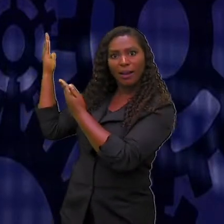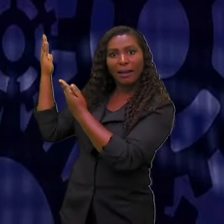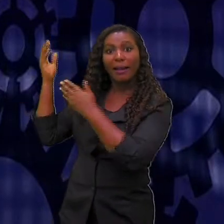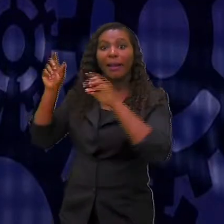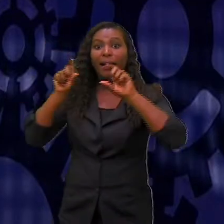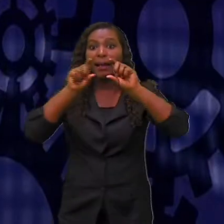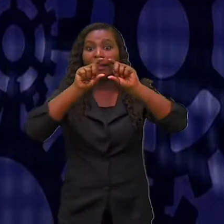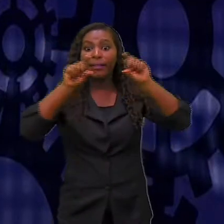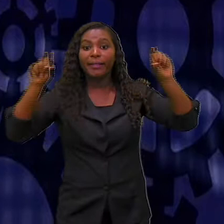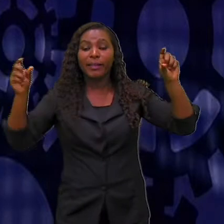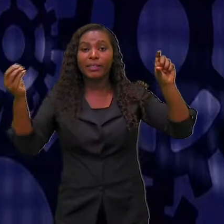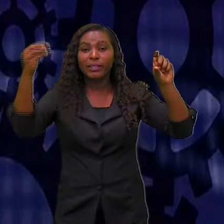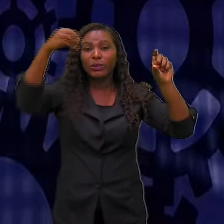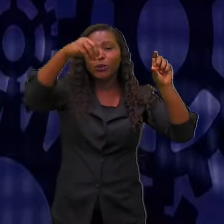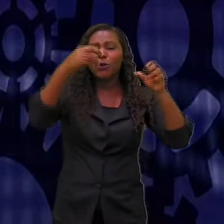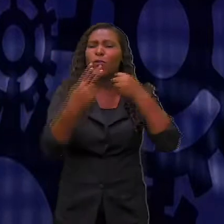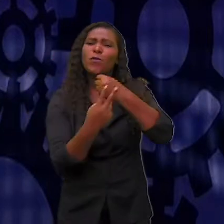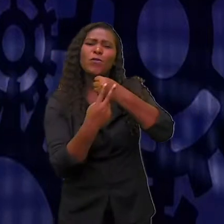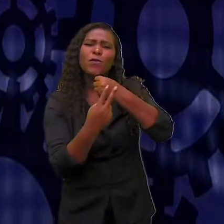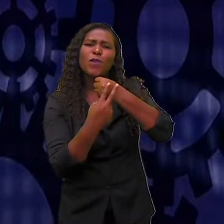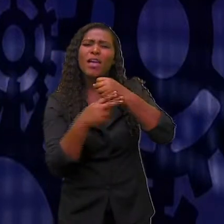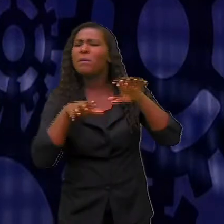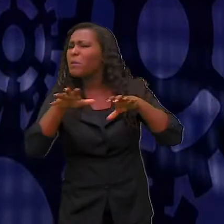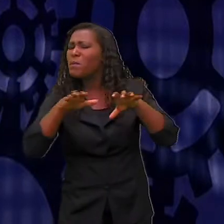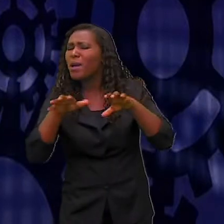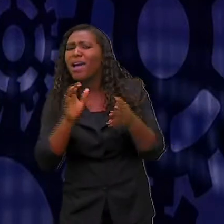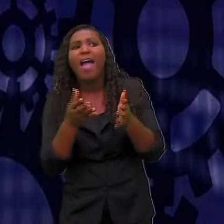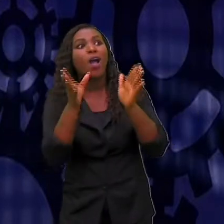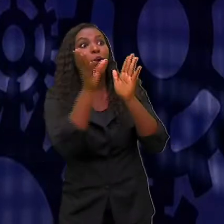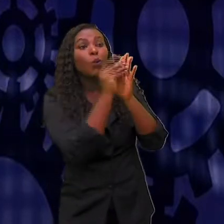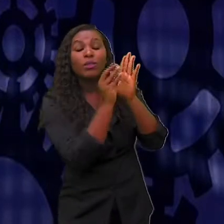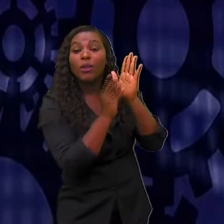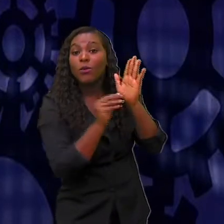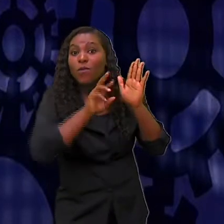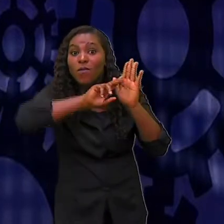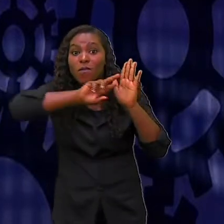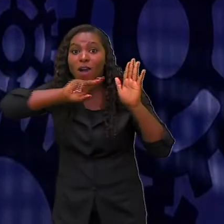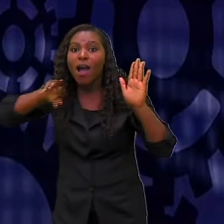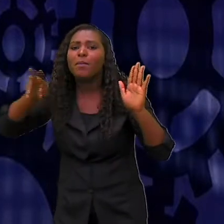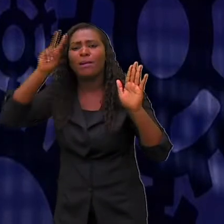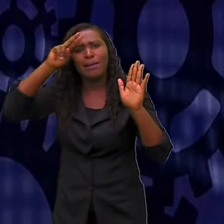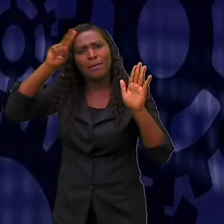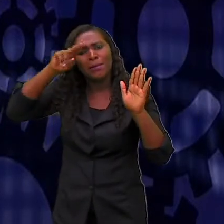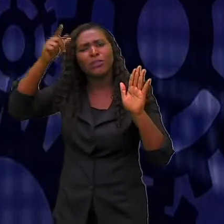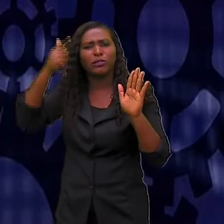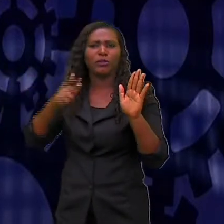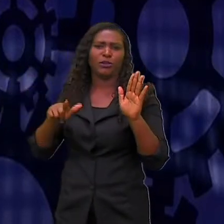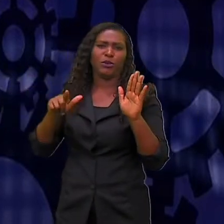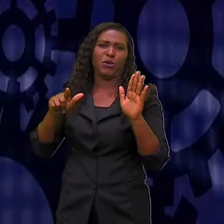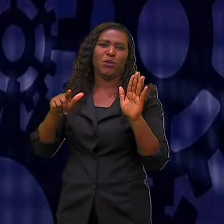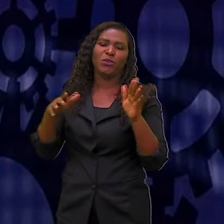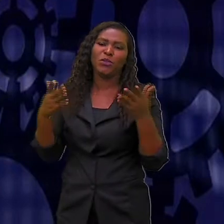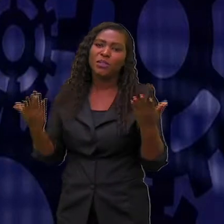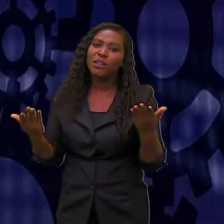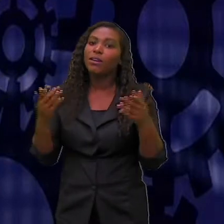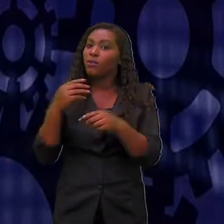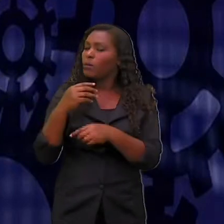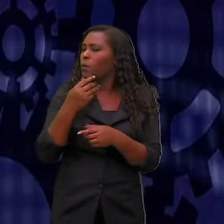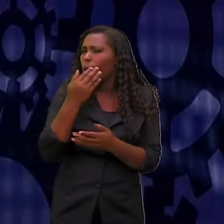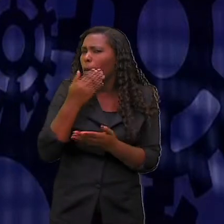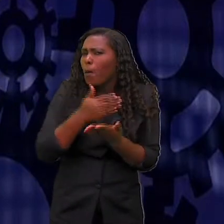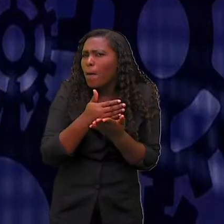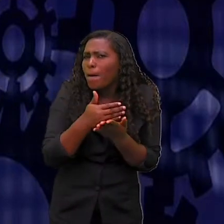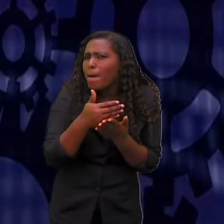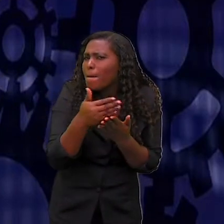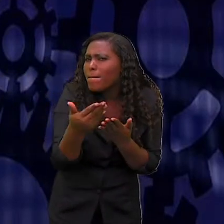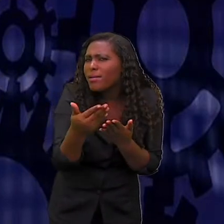conteúdo, não é mesmo pessoal? Muito conteúdo para ser relembrado e vamos começar aí relembrando o